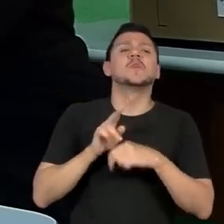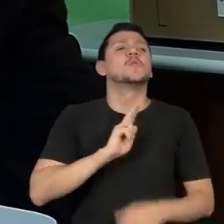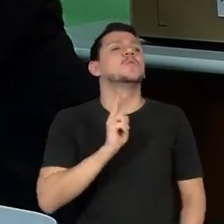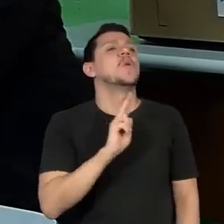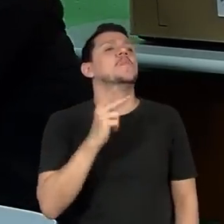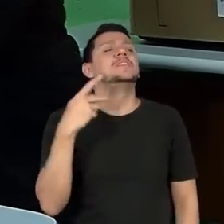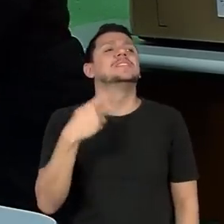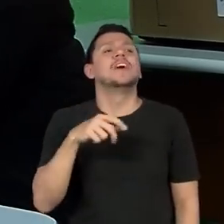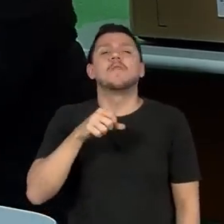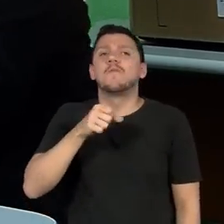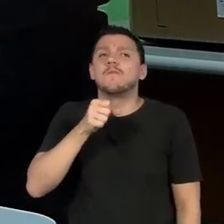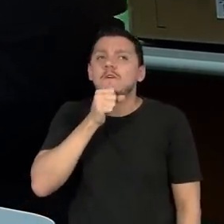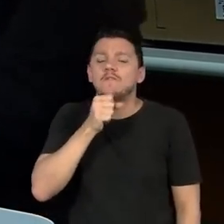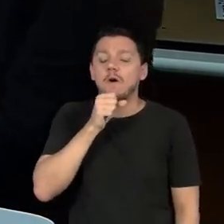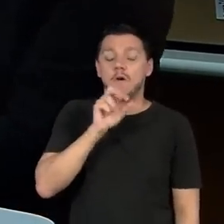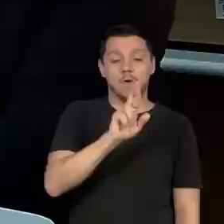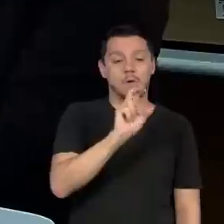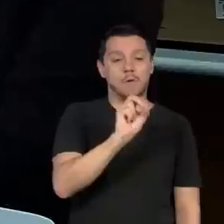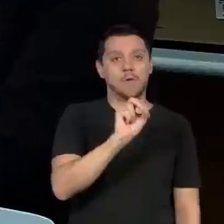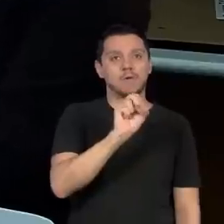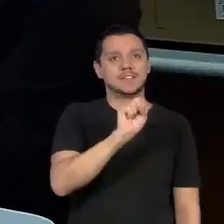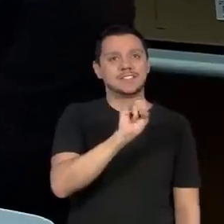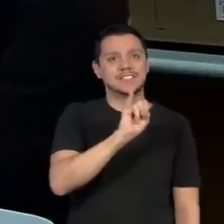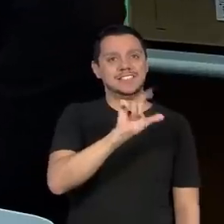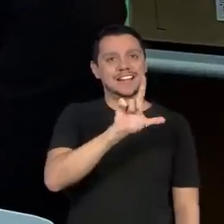é essa relação com a máquina de costura?